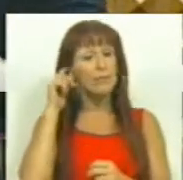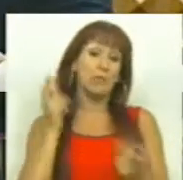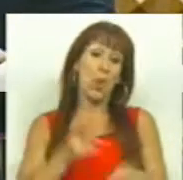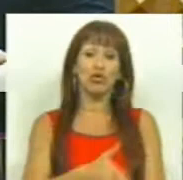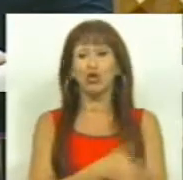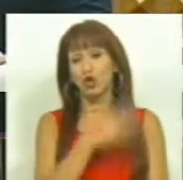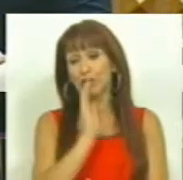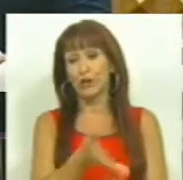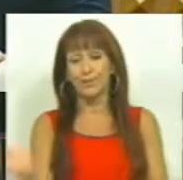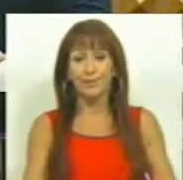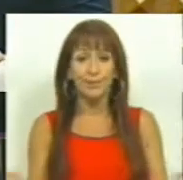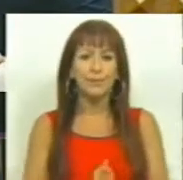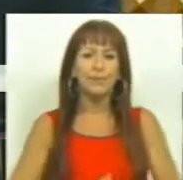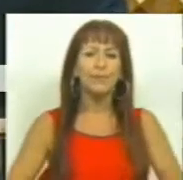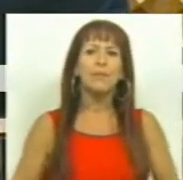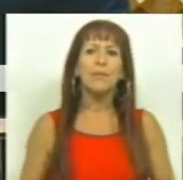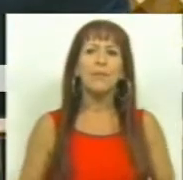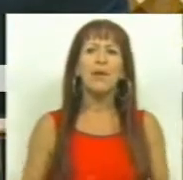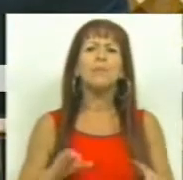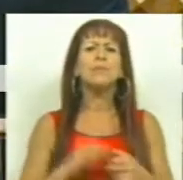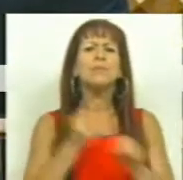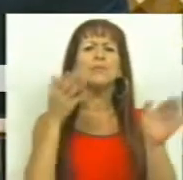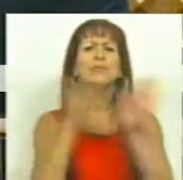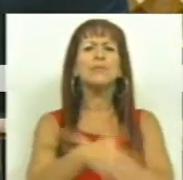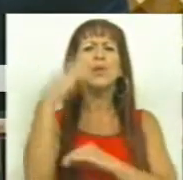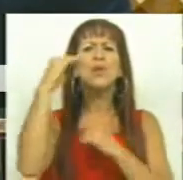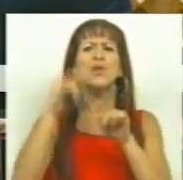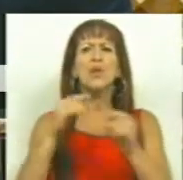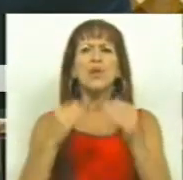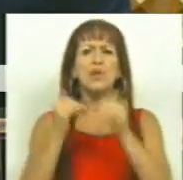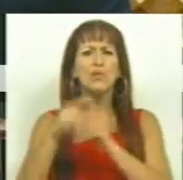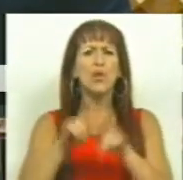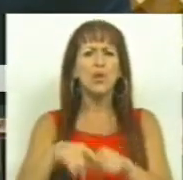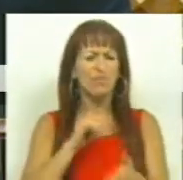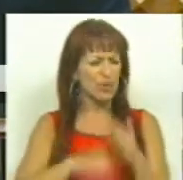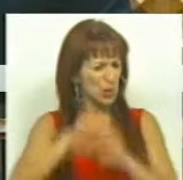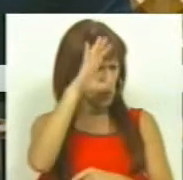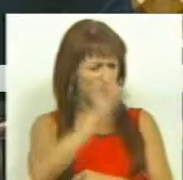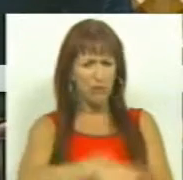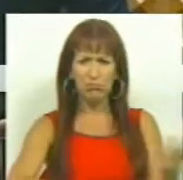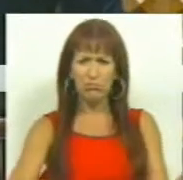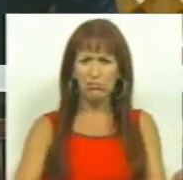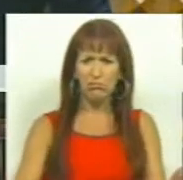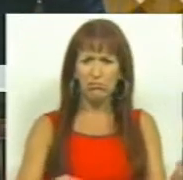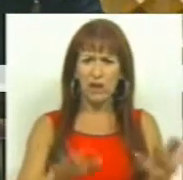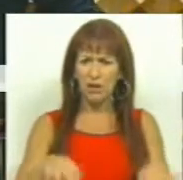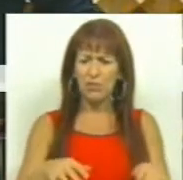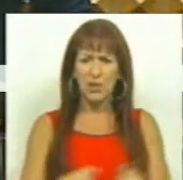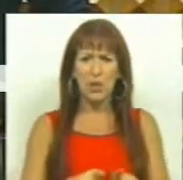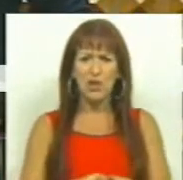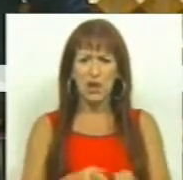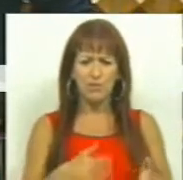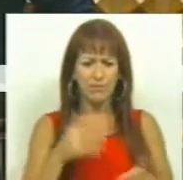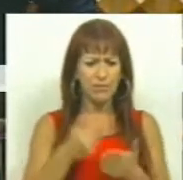daquelas que já lhe coloquei. Sobre a empregabilidade do ensino superior, então desiste este Governo de determinar uma opção